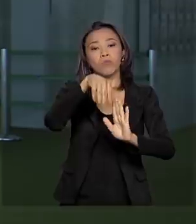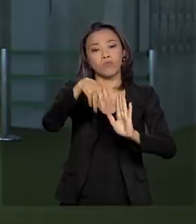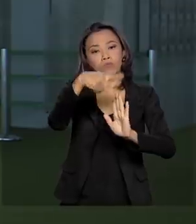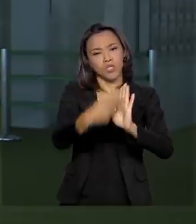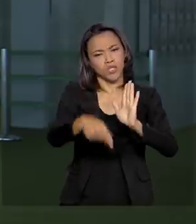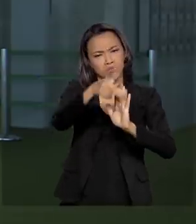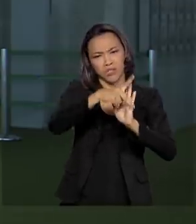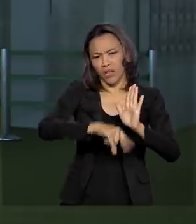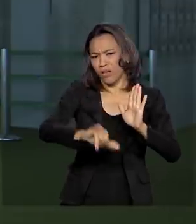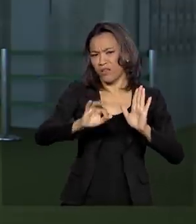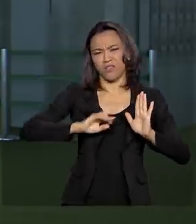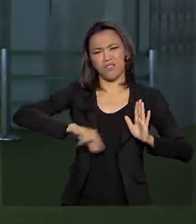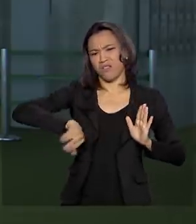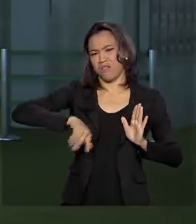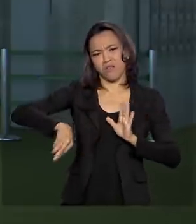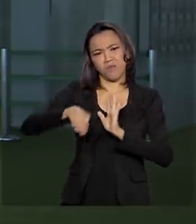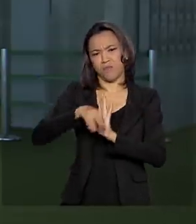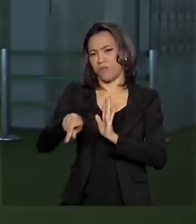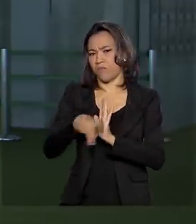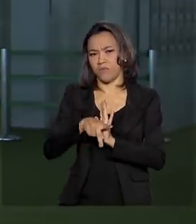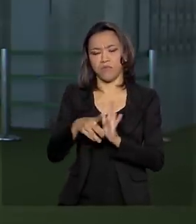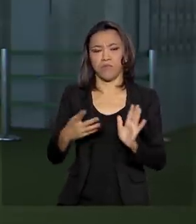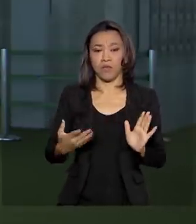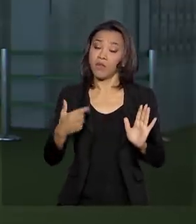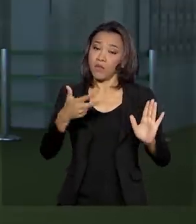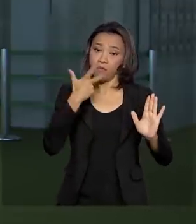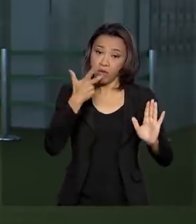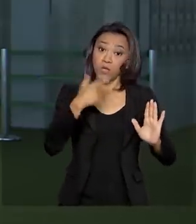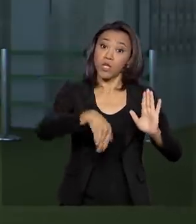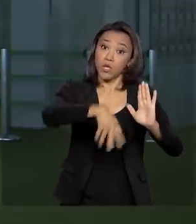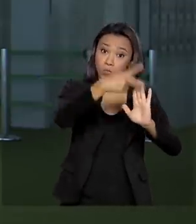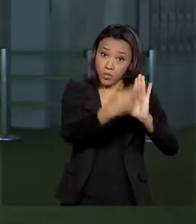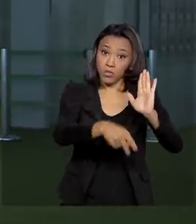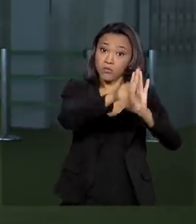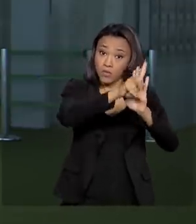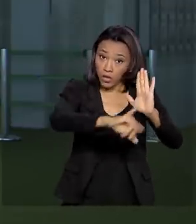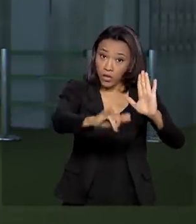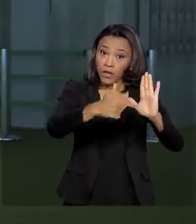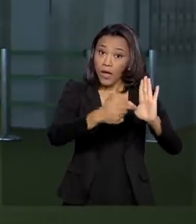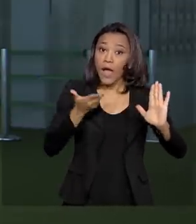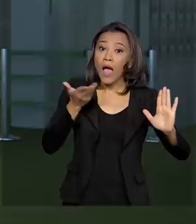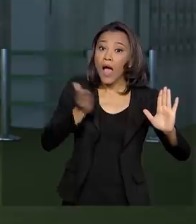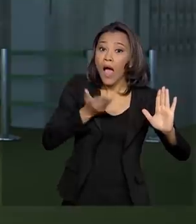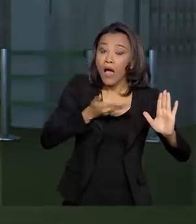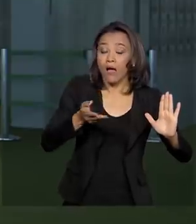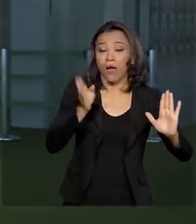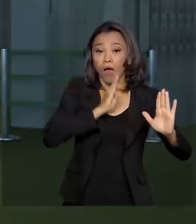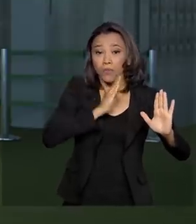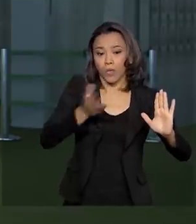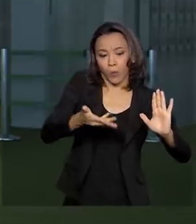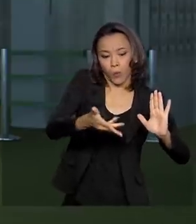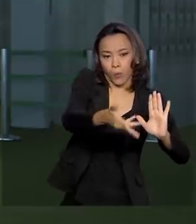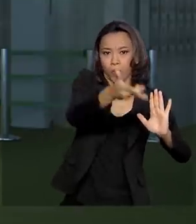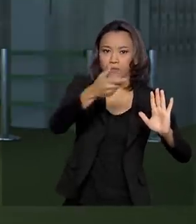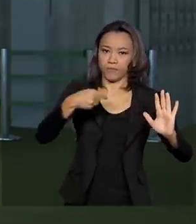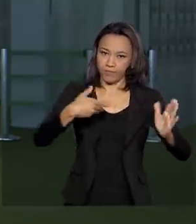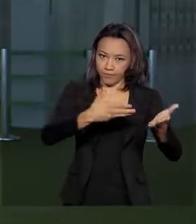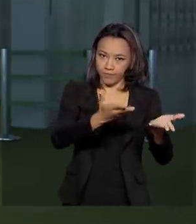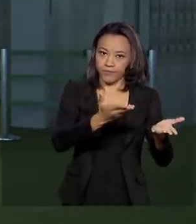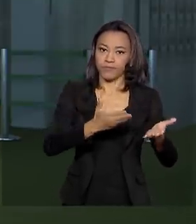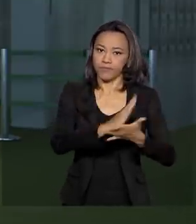de uma medida provisória. Ele disse que o projeto de lei teria uma tramitação mais rápida. E outra informação importante